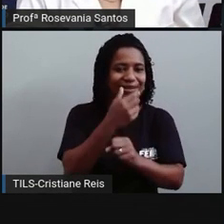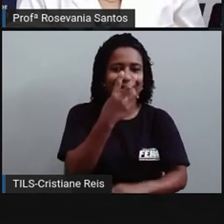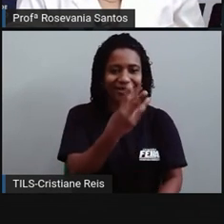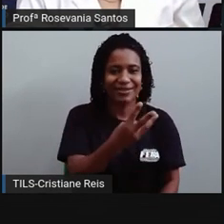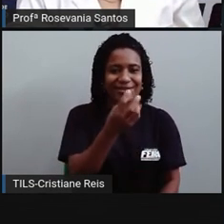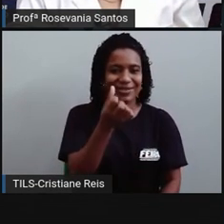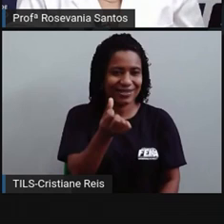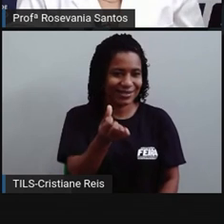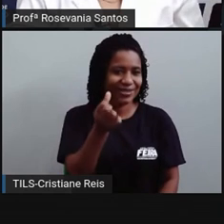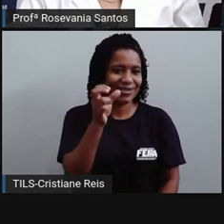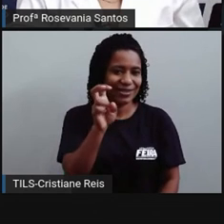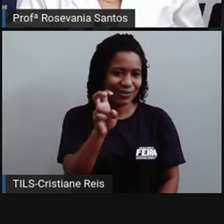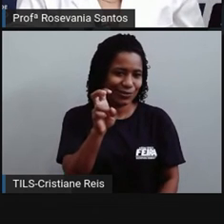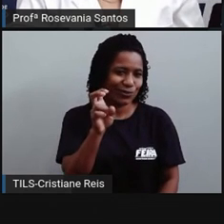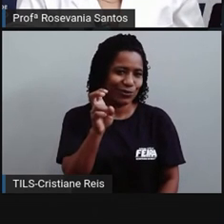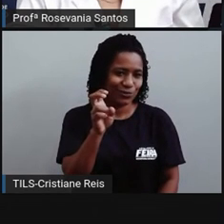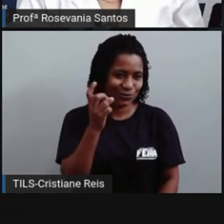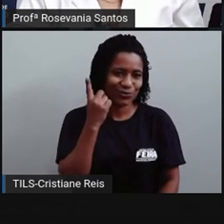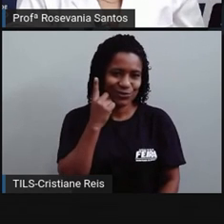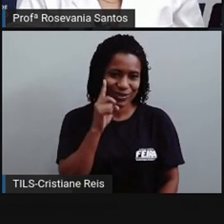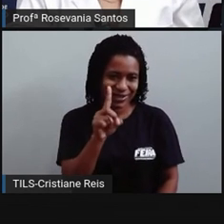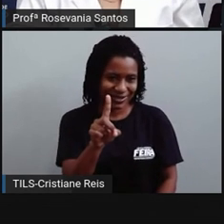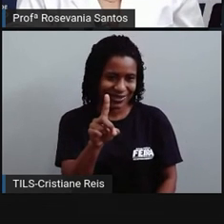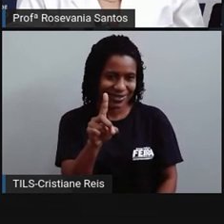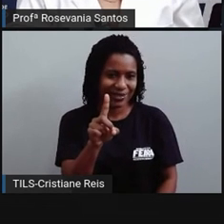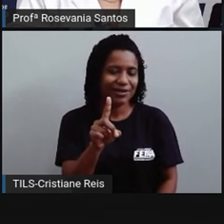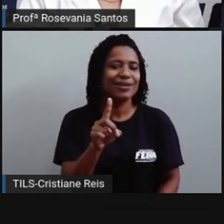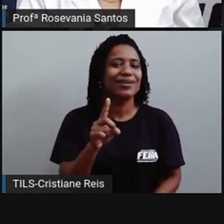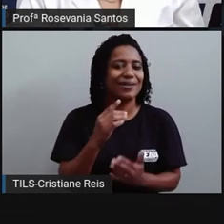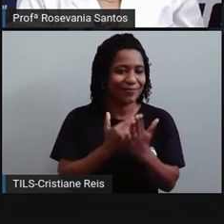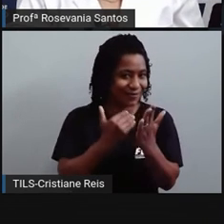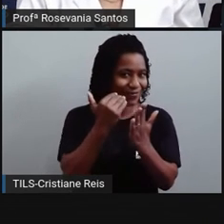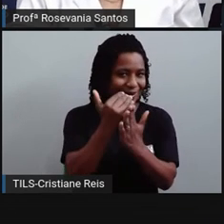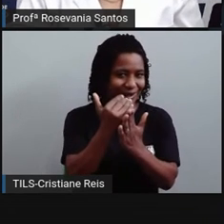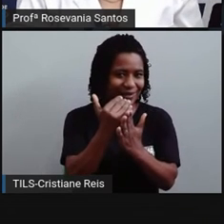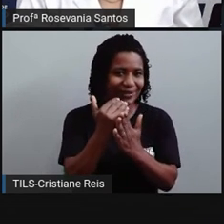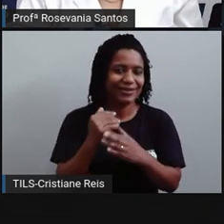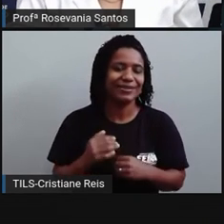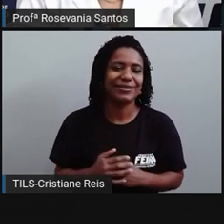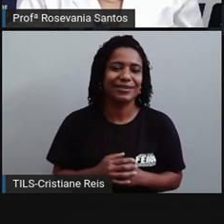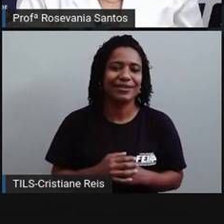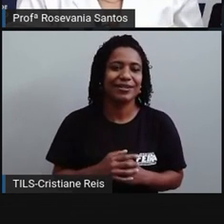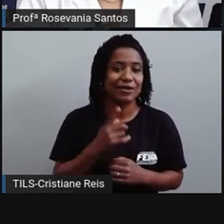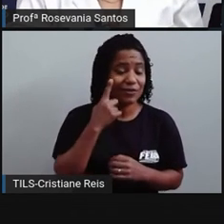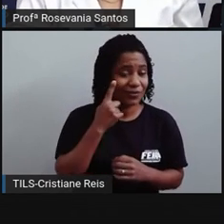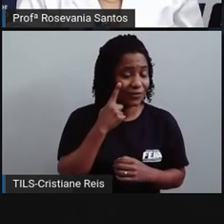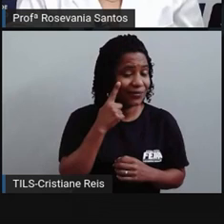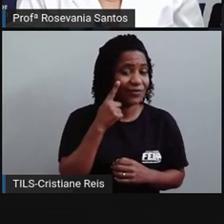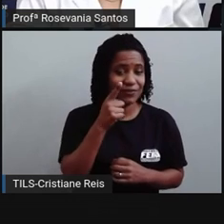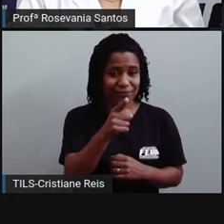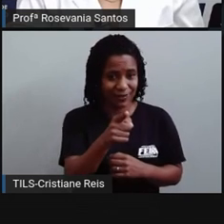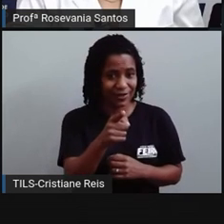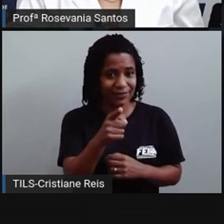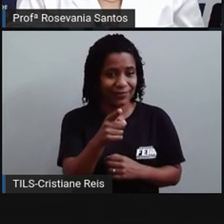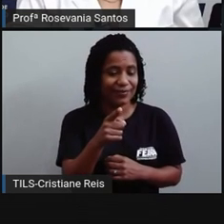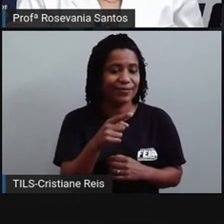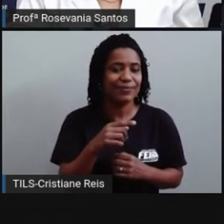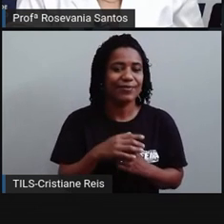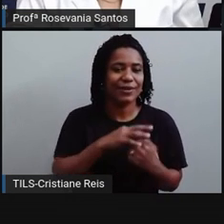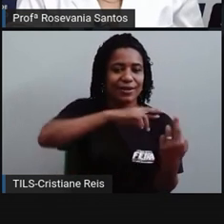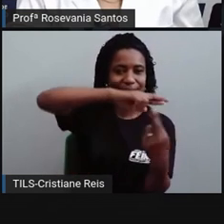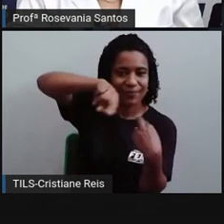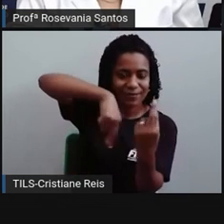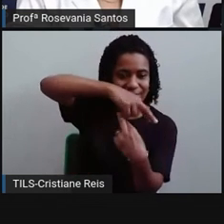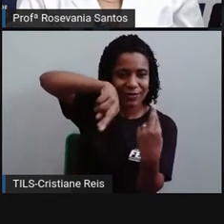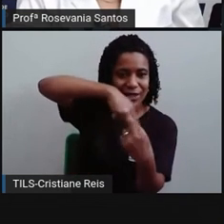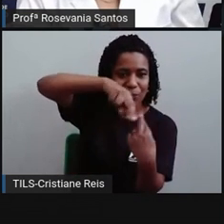Estão percebendo aí? Então, a Terra fica fazendo esse movimento, que dura 365 dias aproximadamente, e enquanto isso, ela também